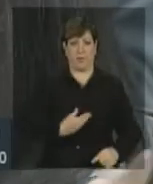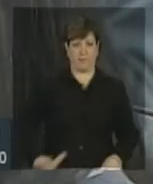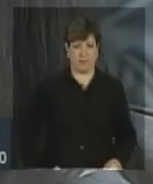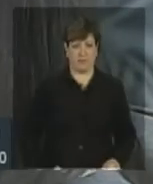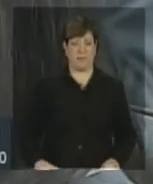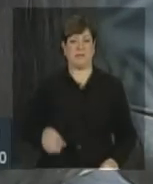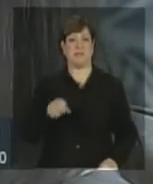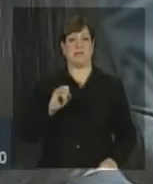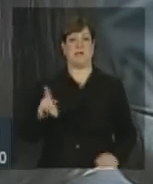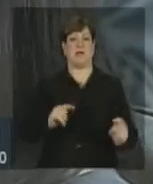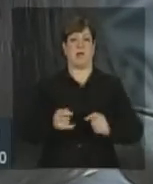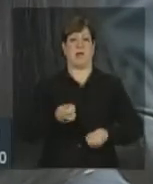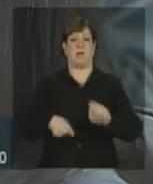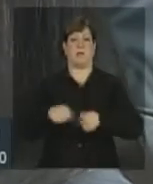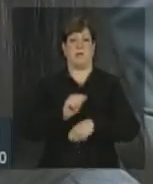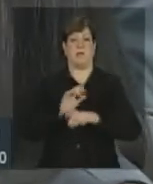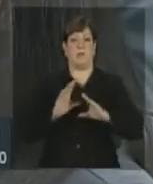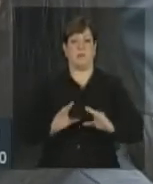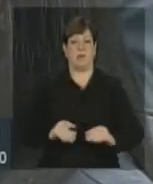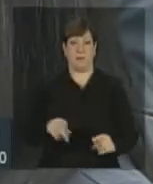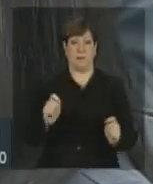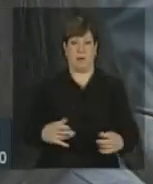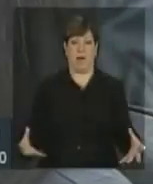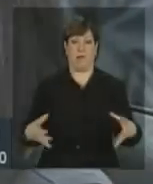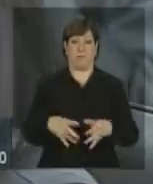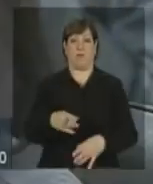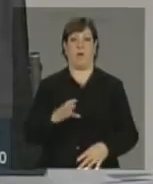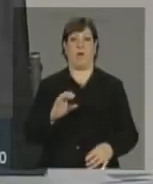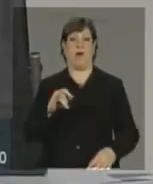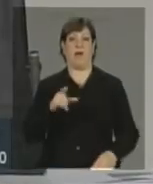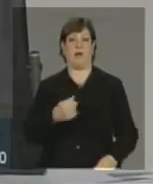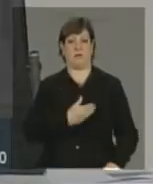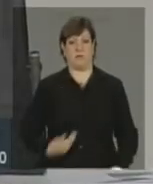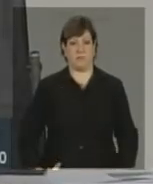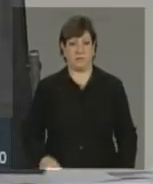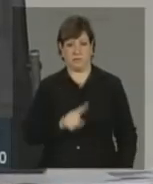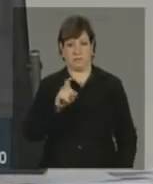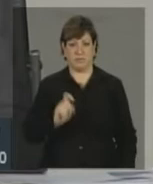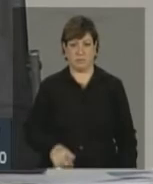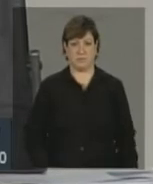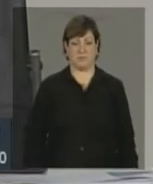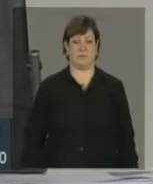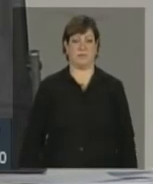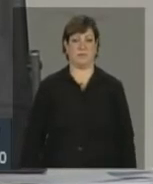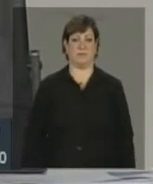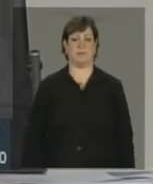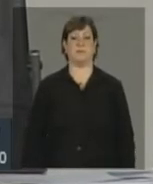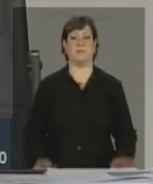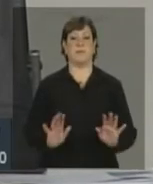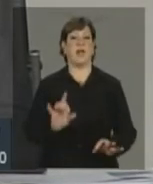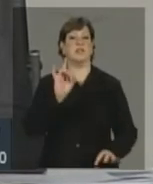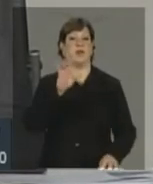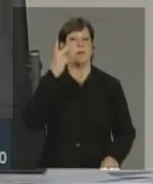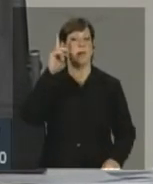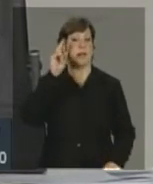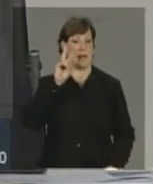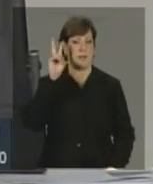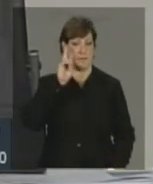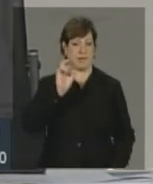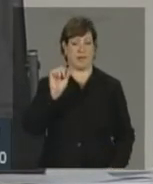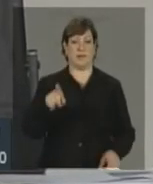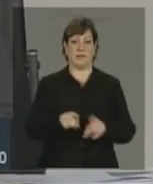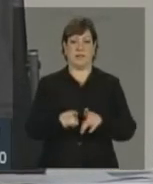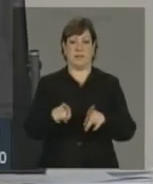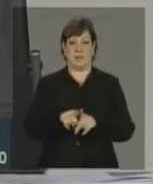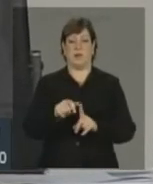economia, se isso pode aí afetar o caixa do governo. Só para lembrar, também no mês de